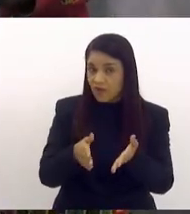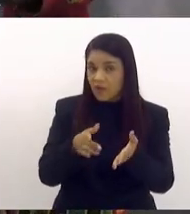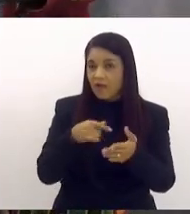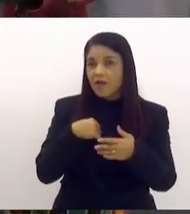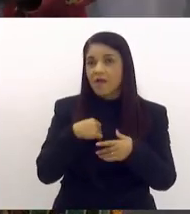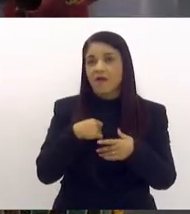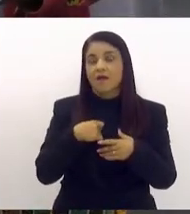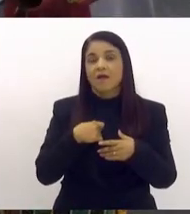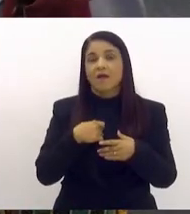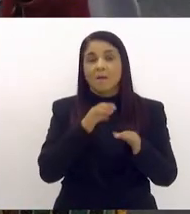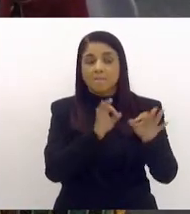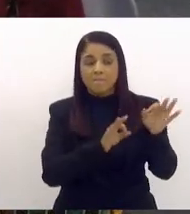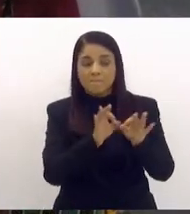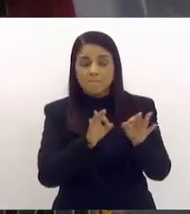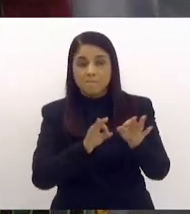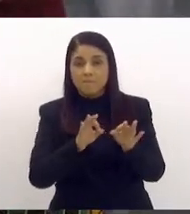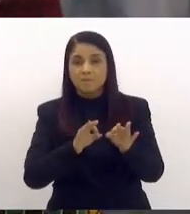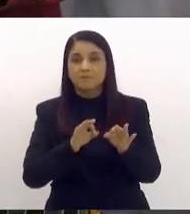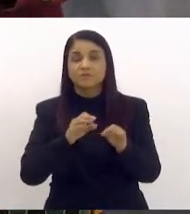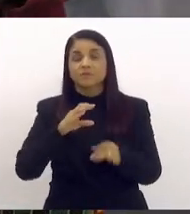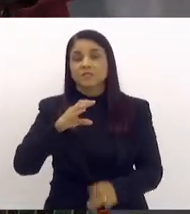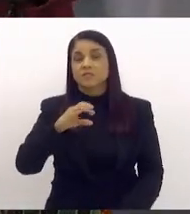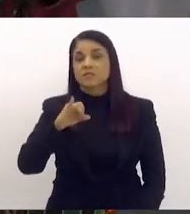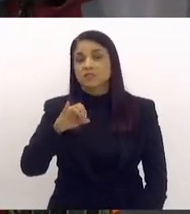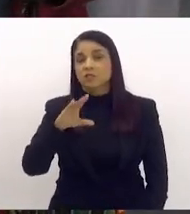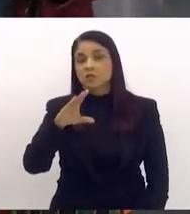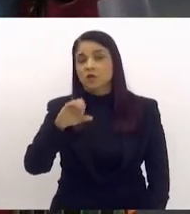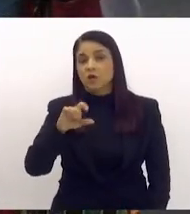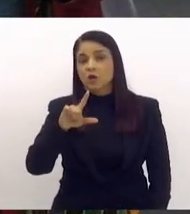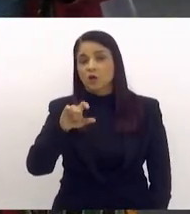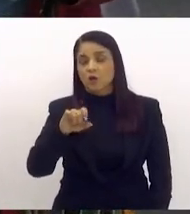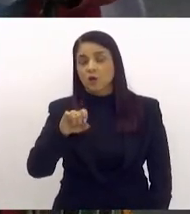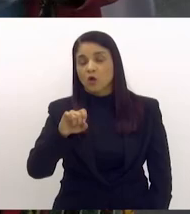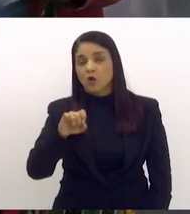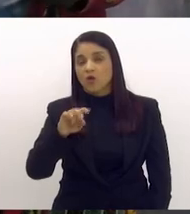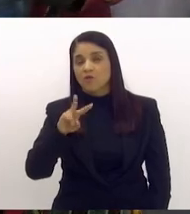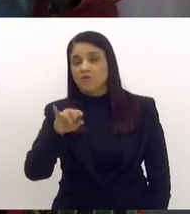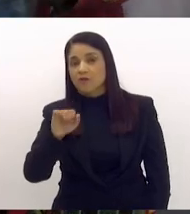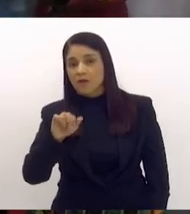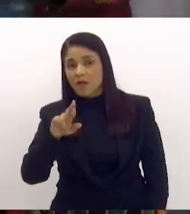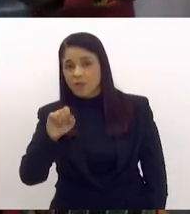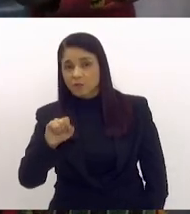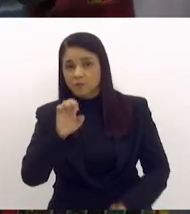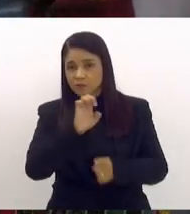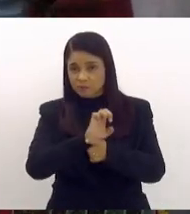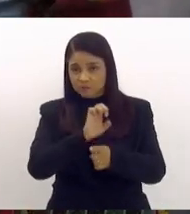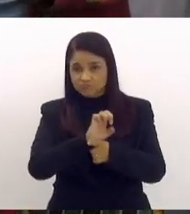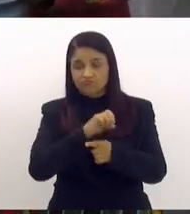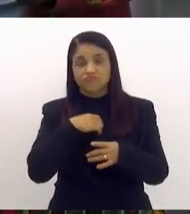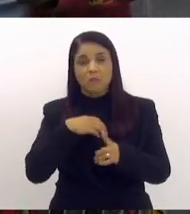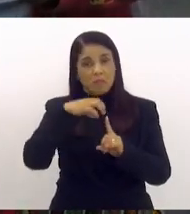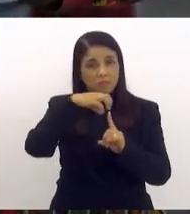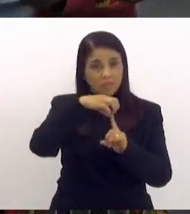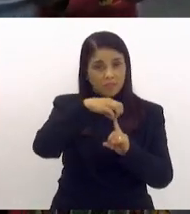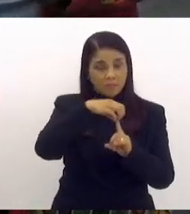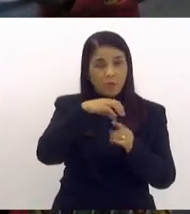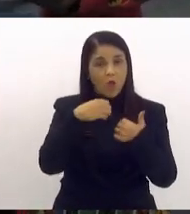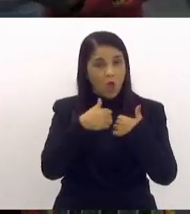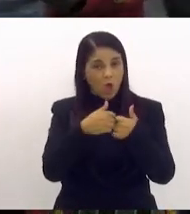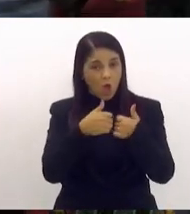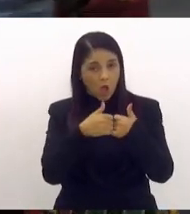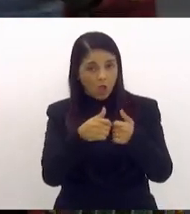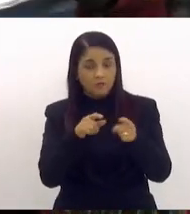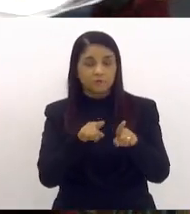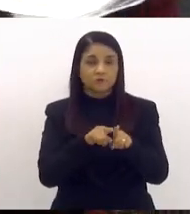plano cicloviário estadual, que determina que os terminais de ônibus, barcas, etc., tenham